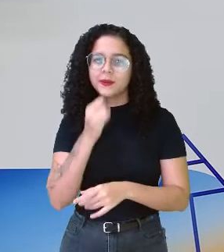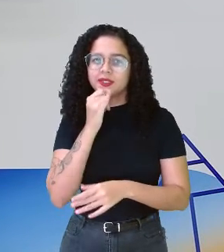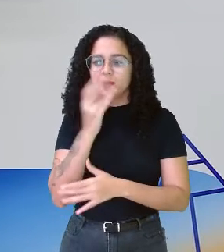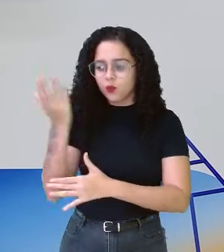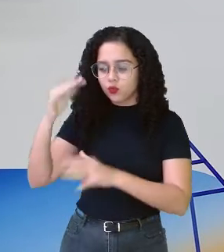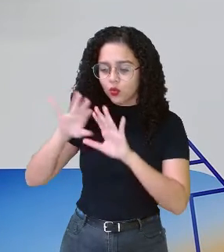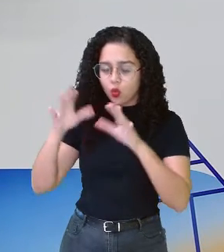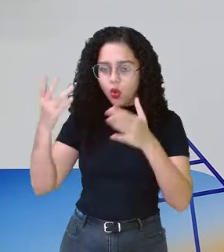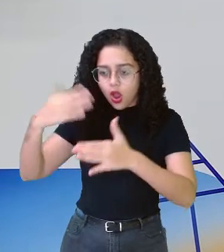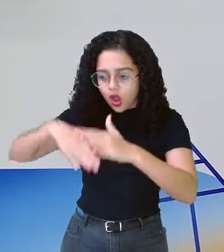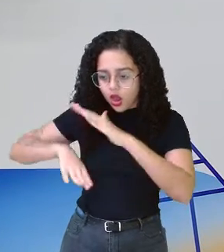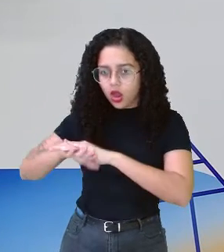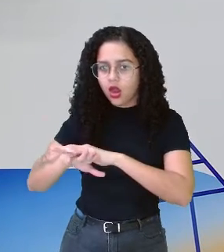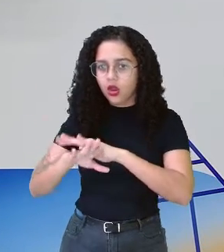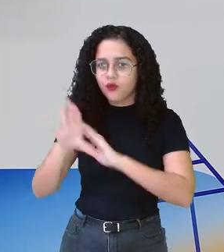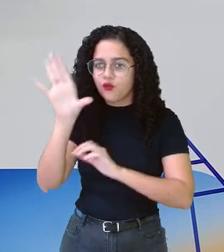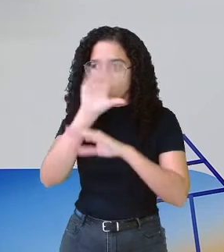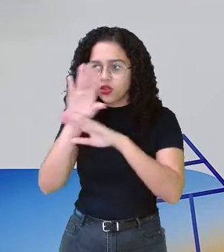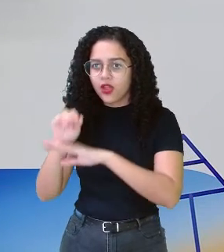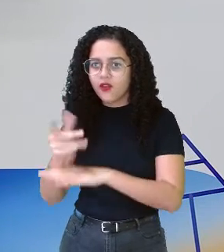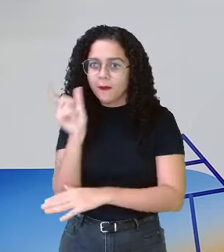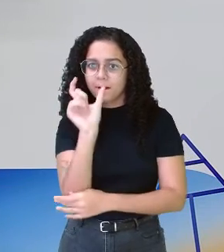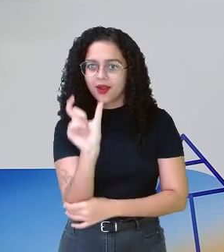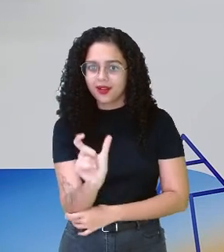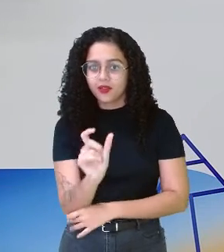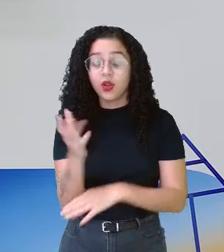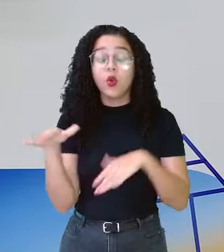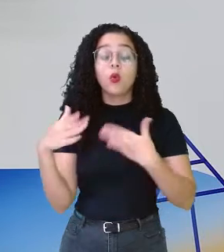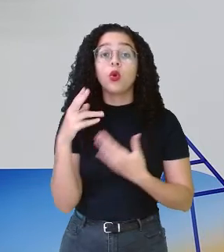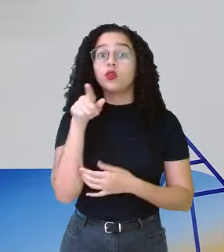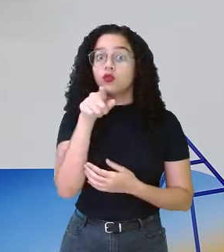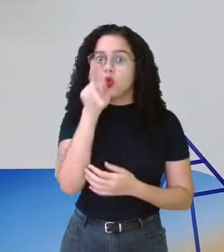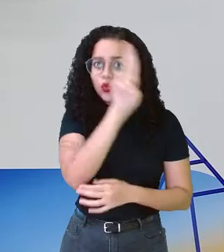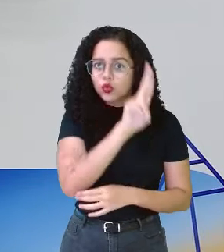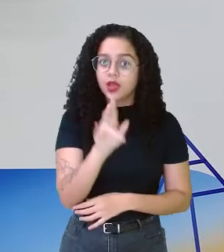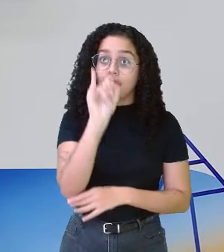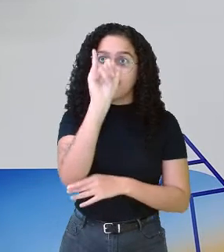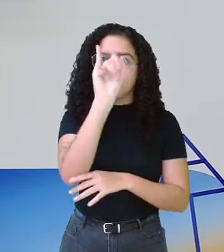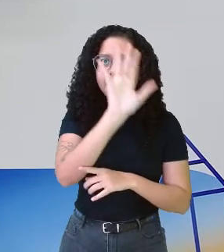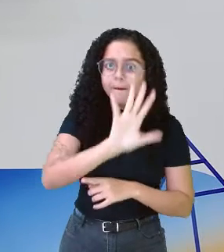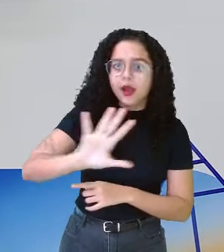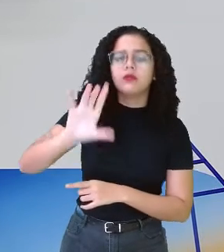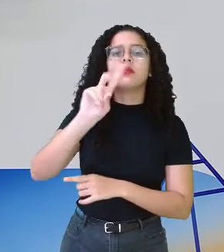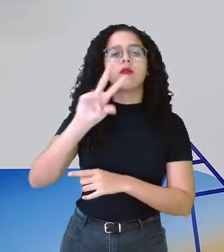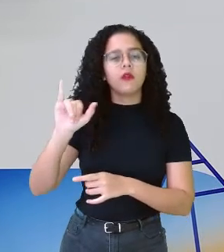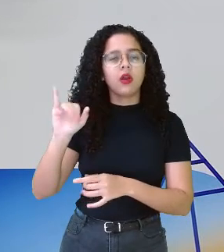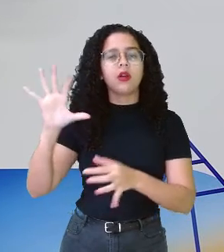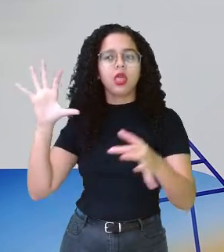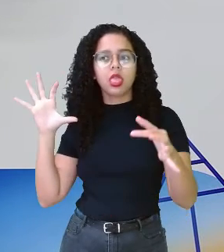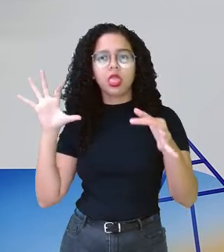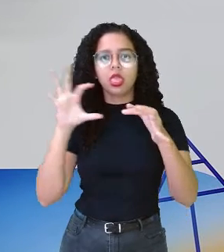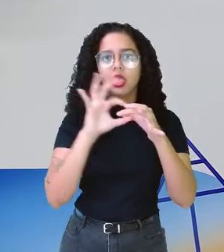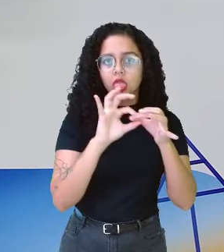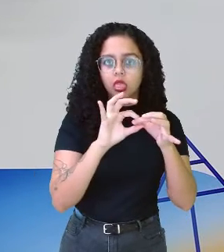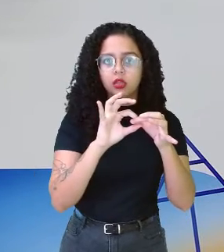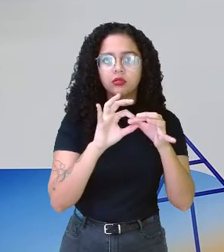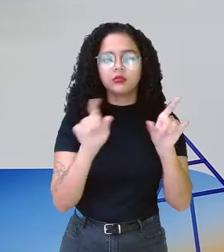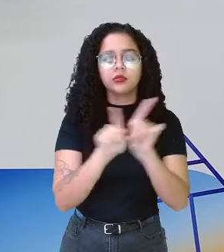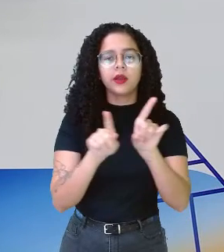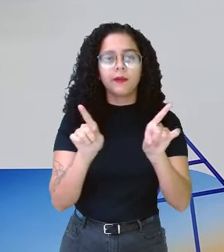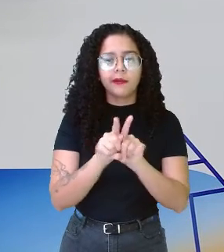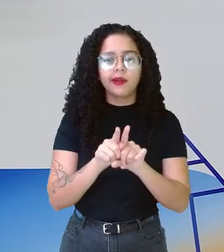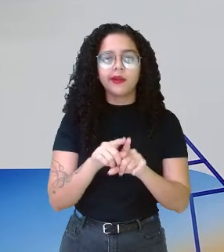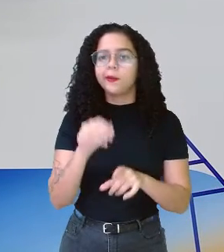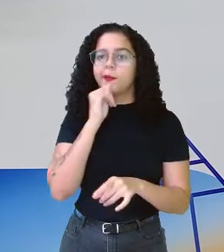palavras. Quando você utilizar uma imagem, ele vai simplesmente fotografar no